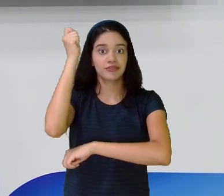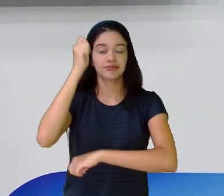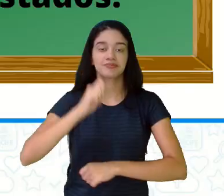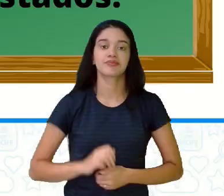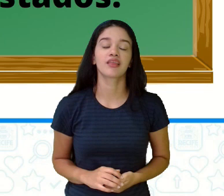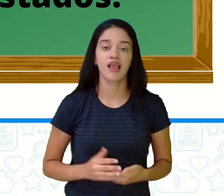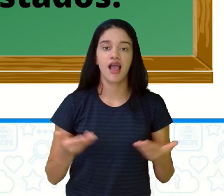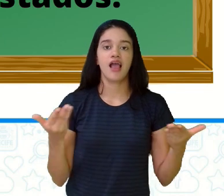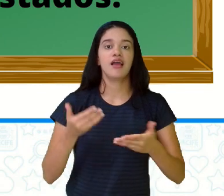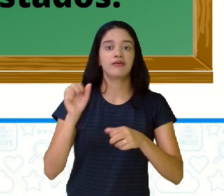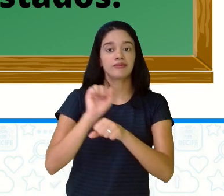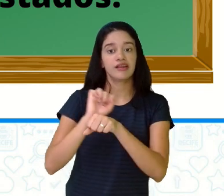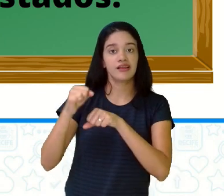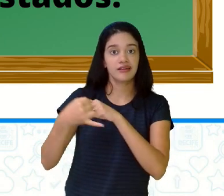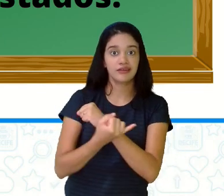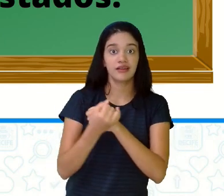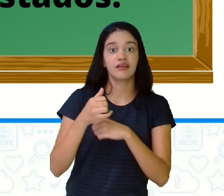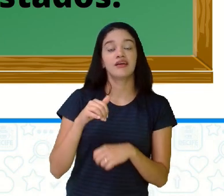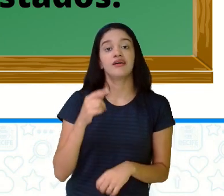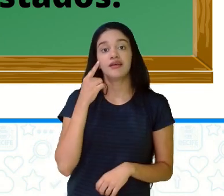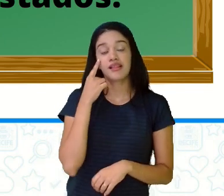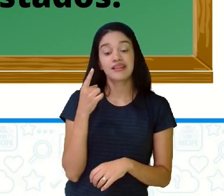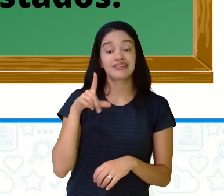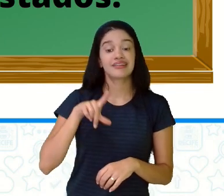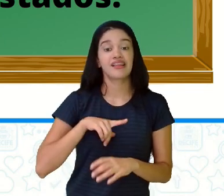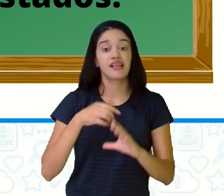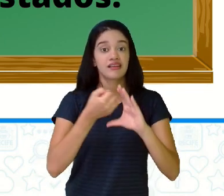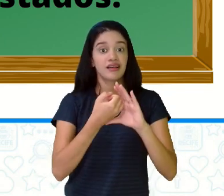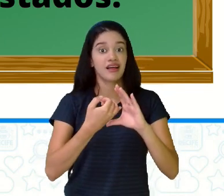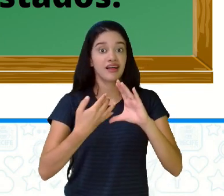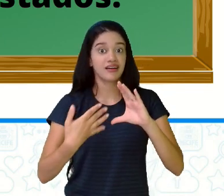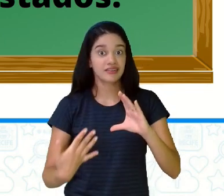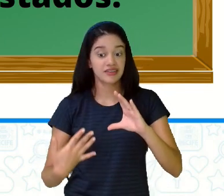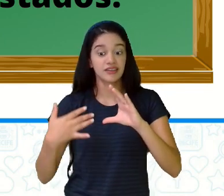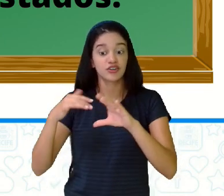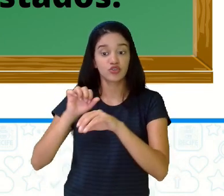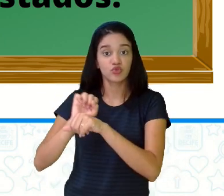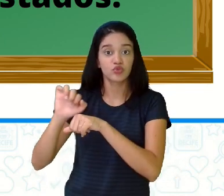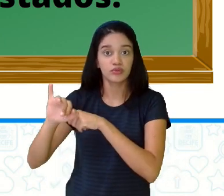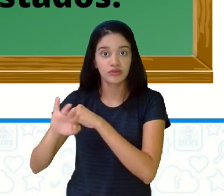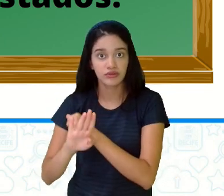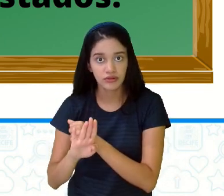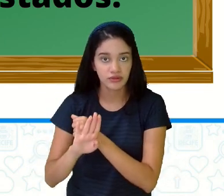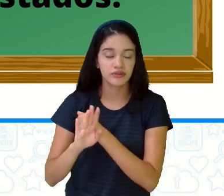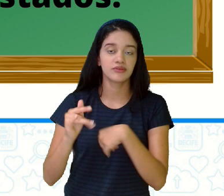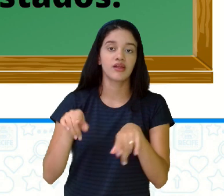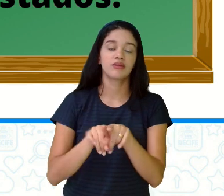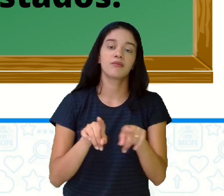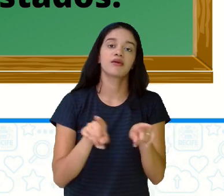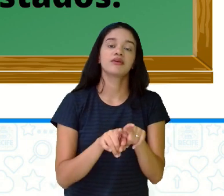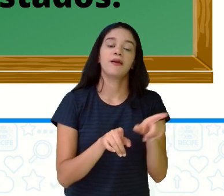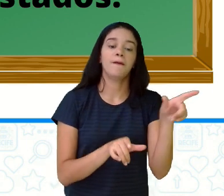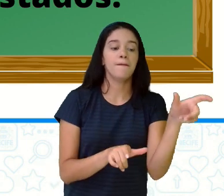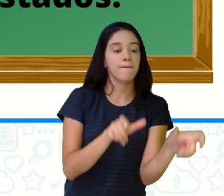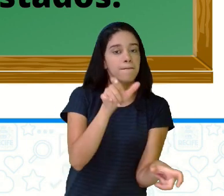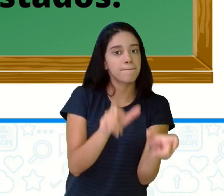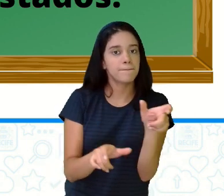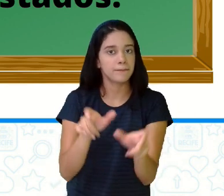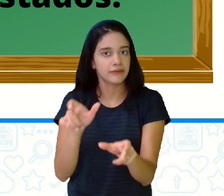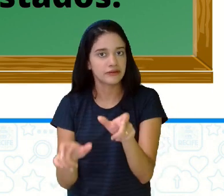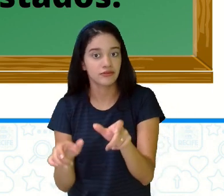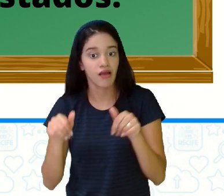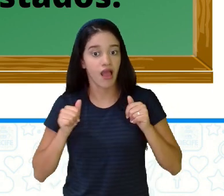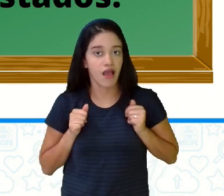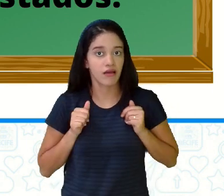O adjetivo é a palavra que atribui características ao substantivo. Lá, o personagem, que é o que